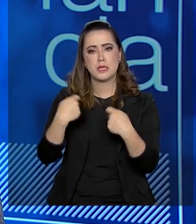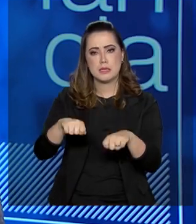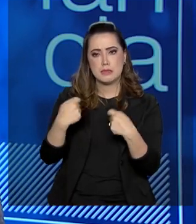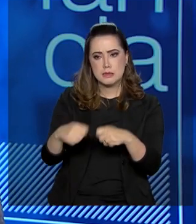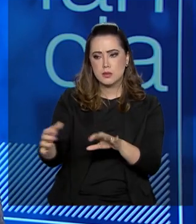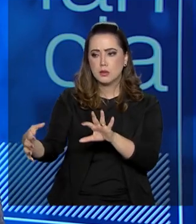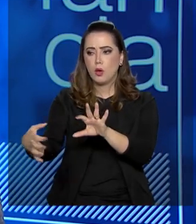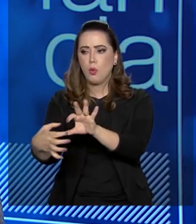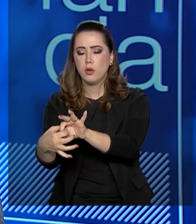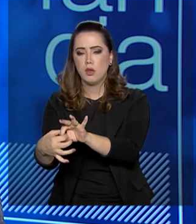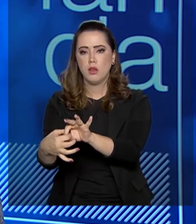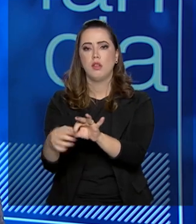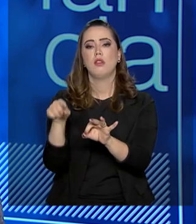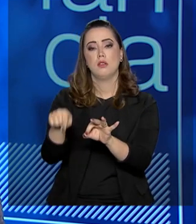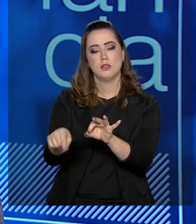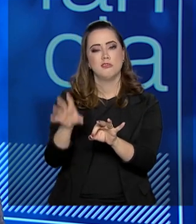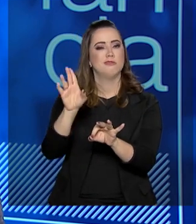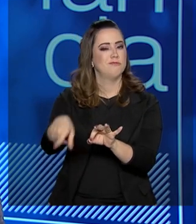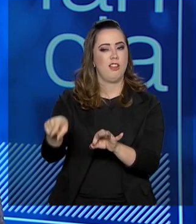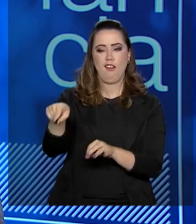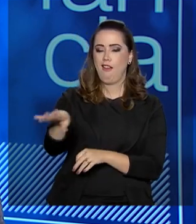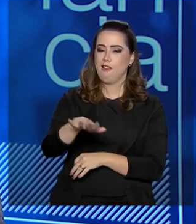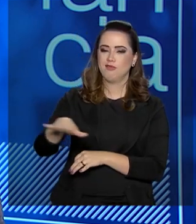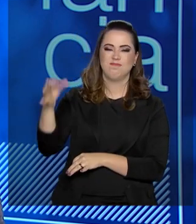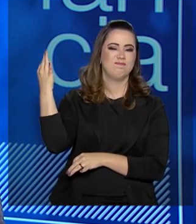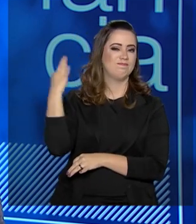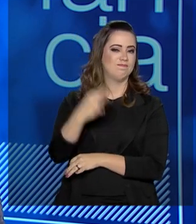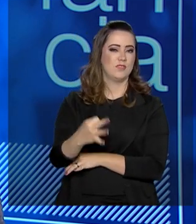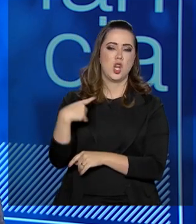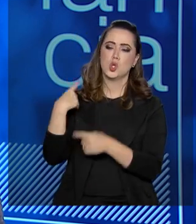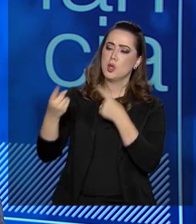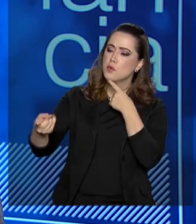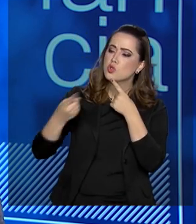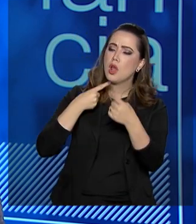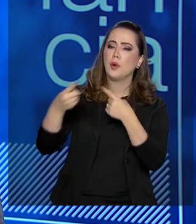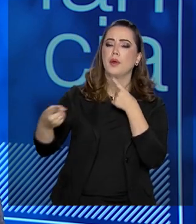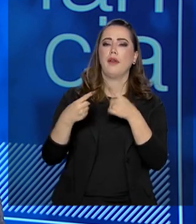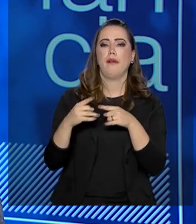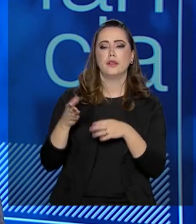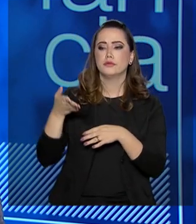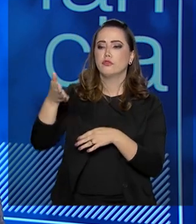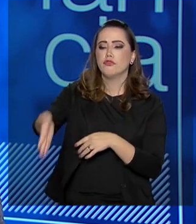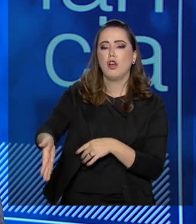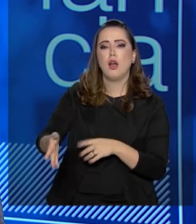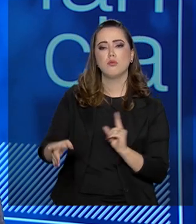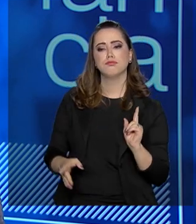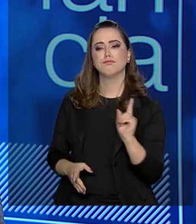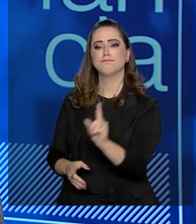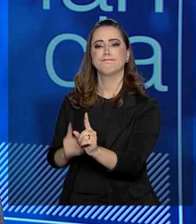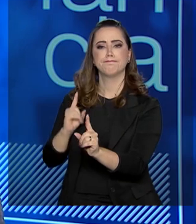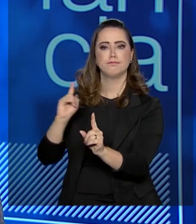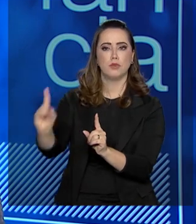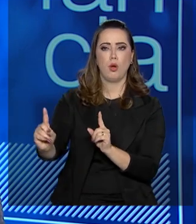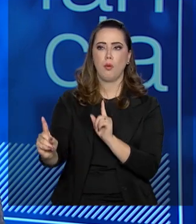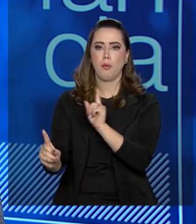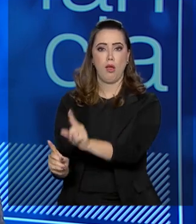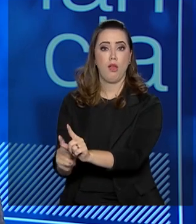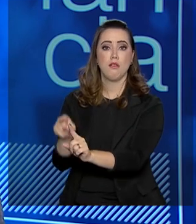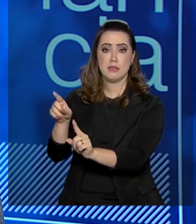ponta. E a receptividade da ponta tem sido excelente. Nós temos dialogado, nós temos ido até os locais, temos recebido.